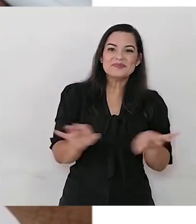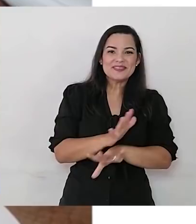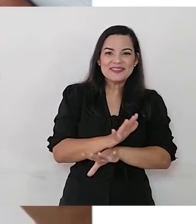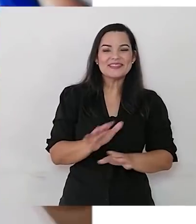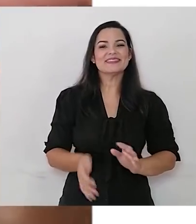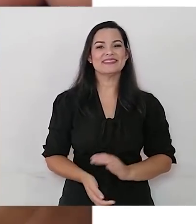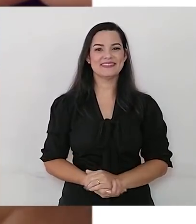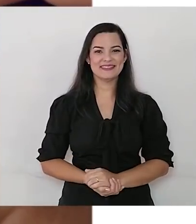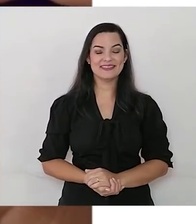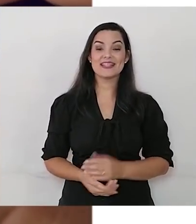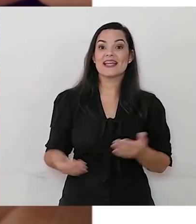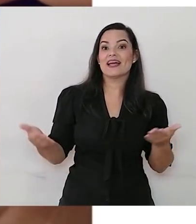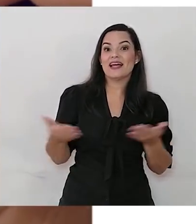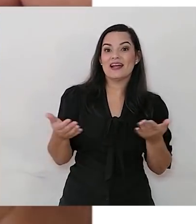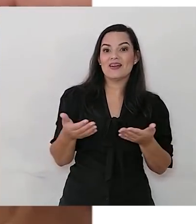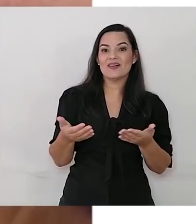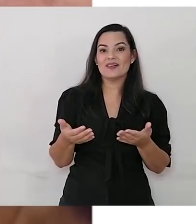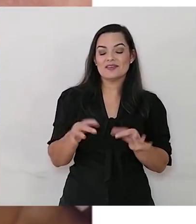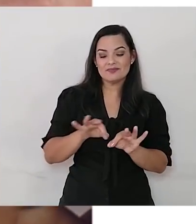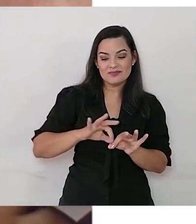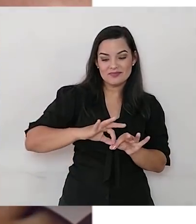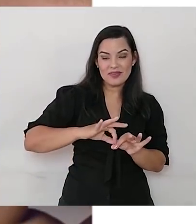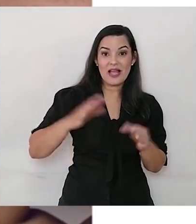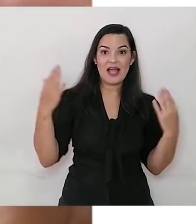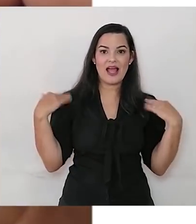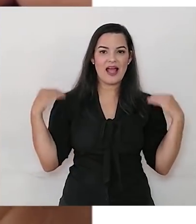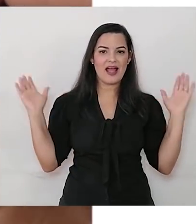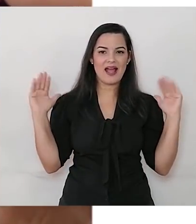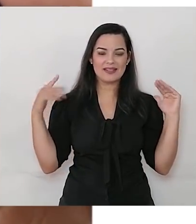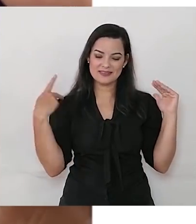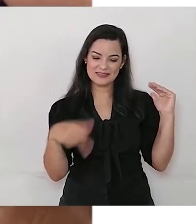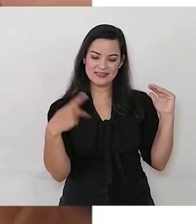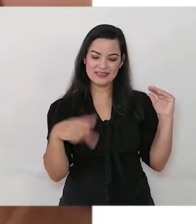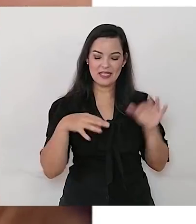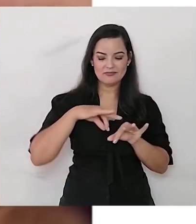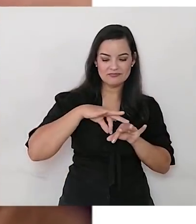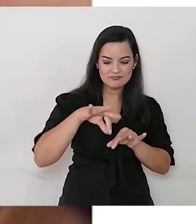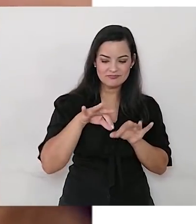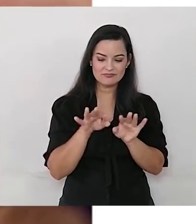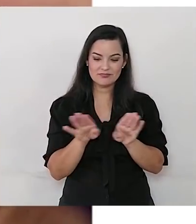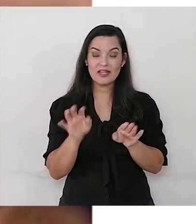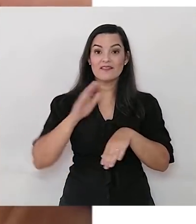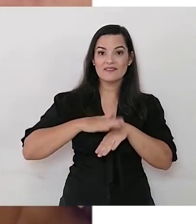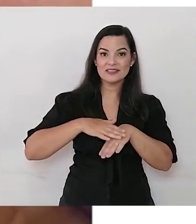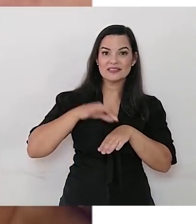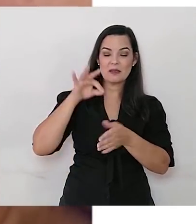Pronto. Agora, só marcar a divisão das asas e fazer as pintinhas.